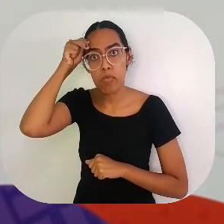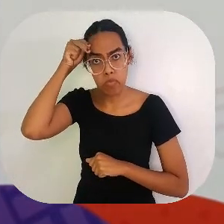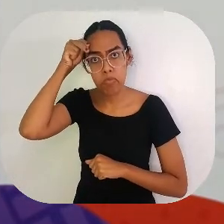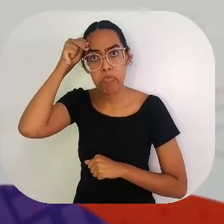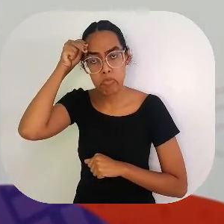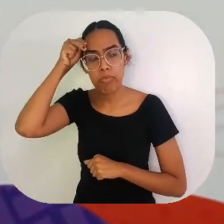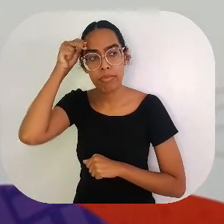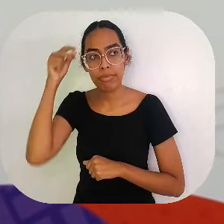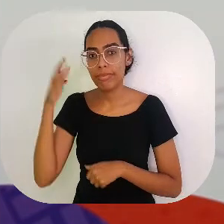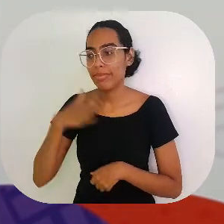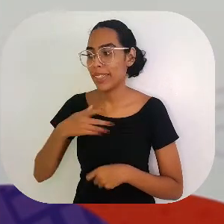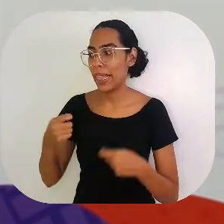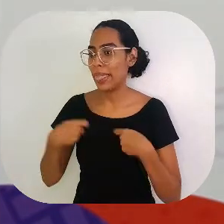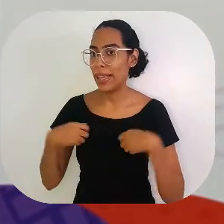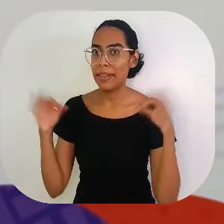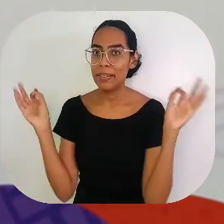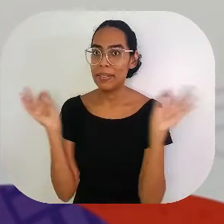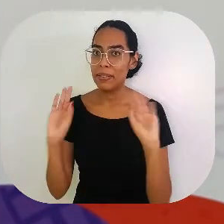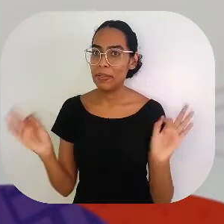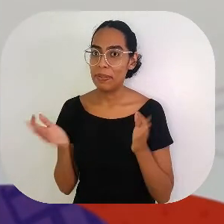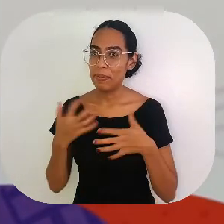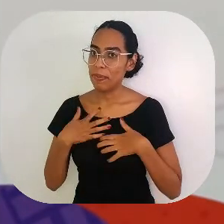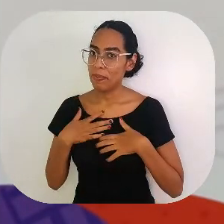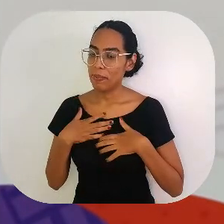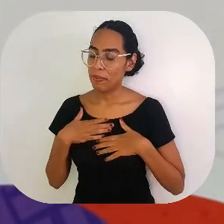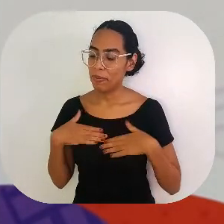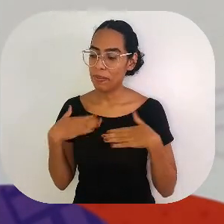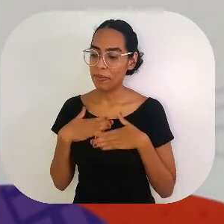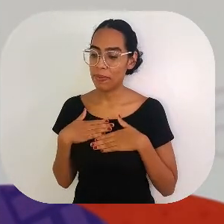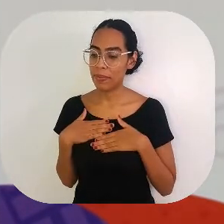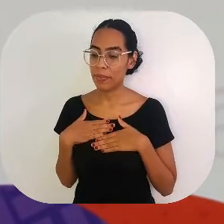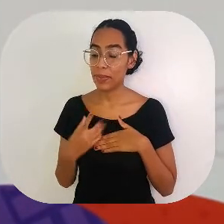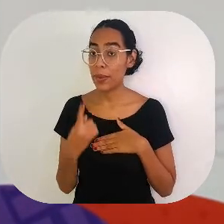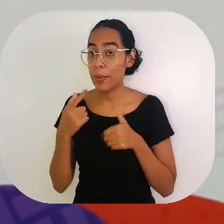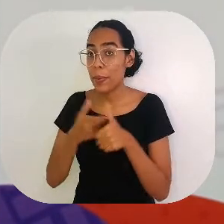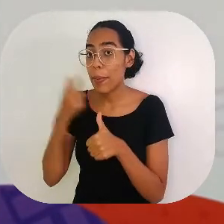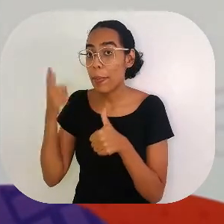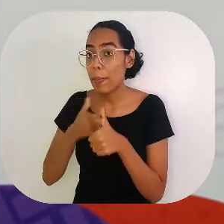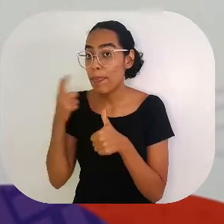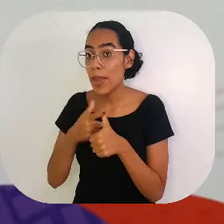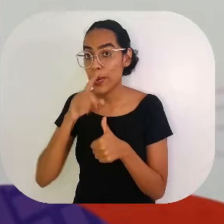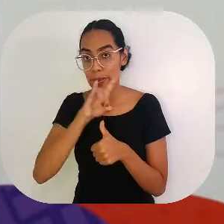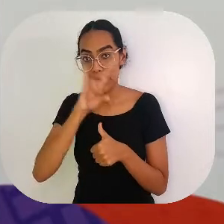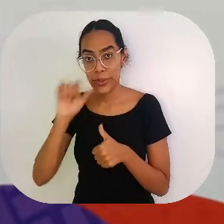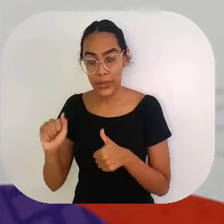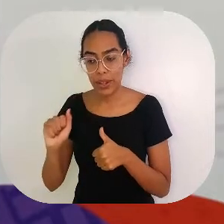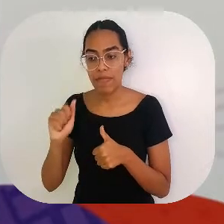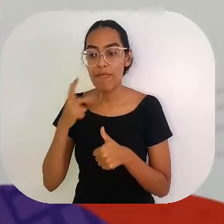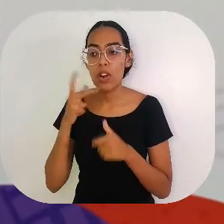feliz com esse trabalho na prefeitura. E no seu primeiro dia de trabalho, disseram pra ele que ele ia ficar